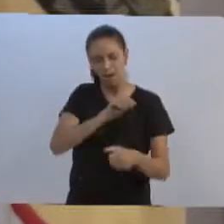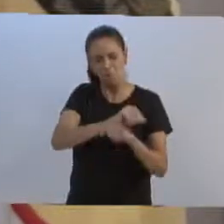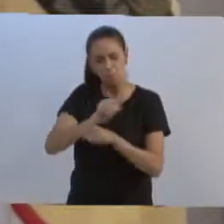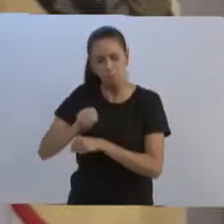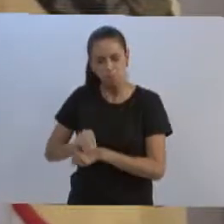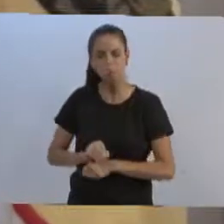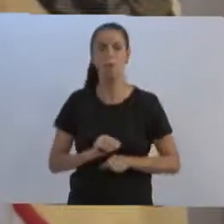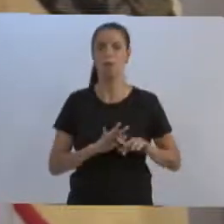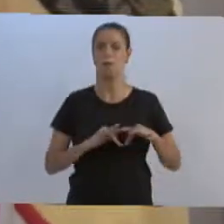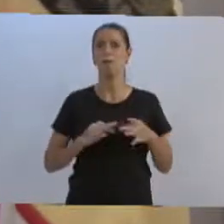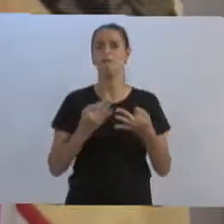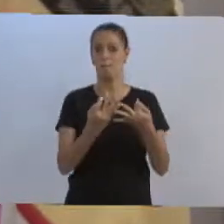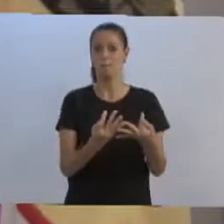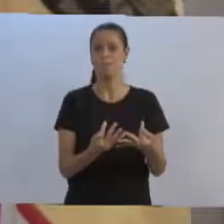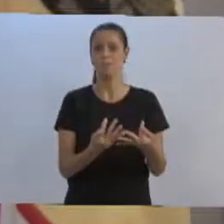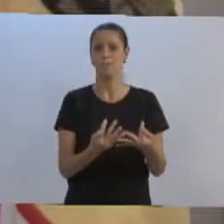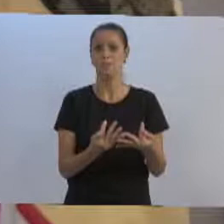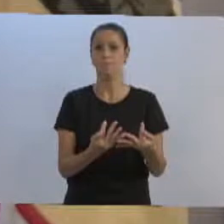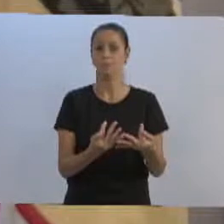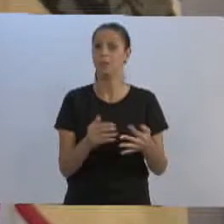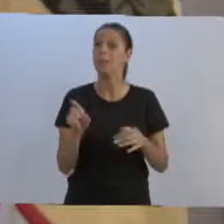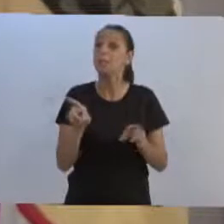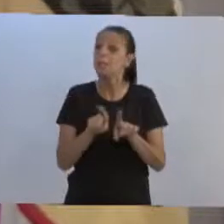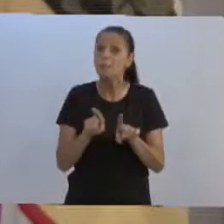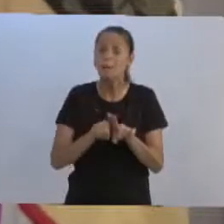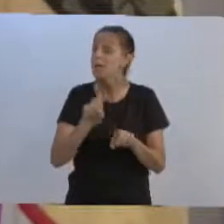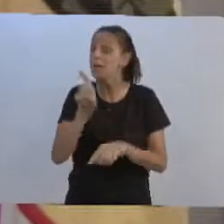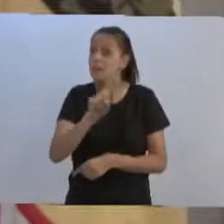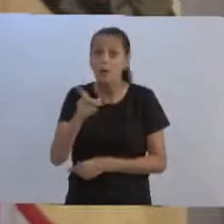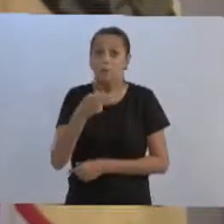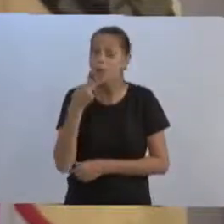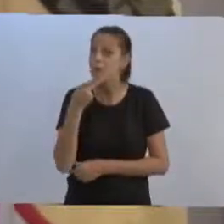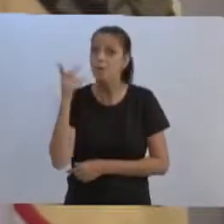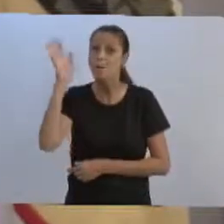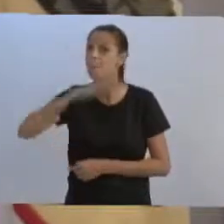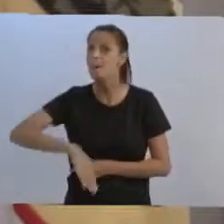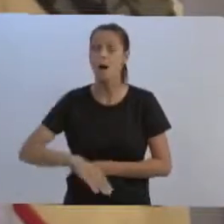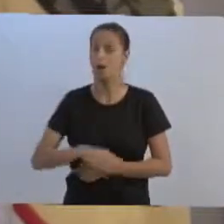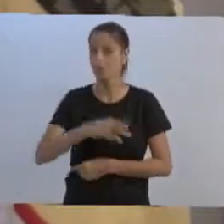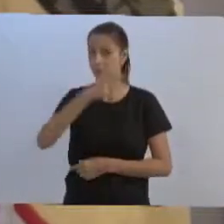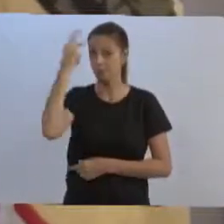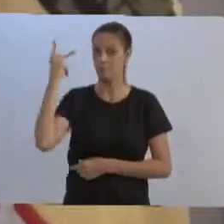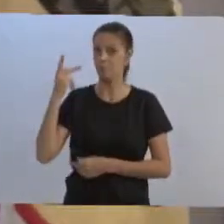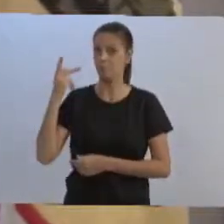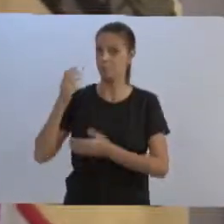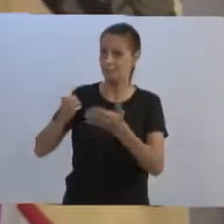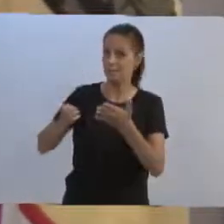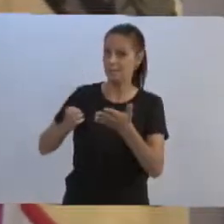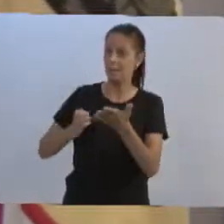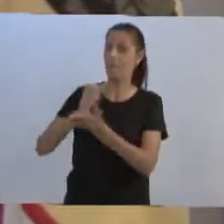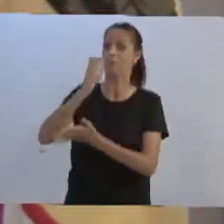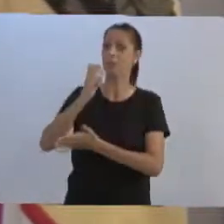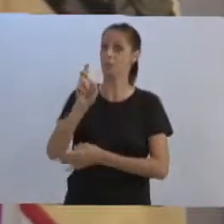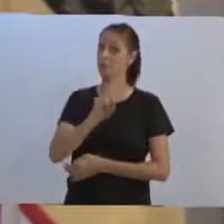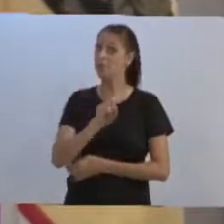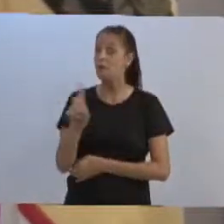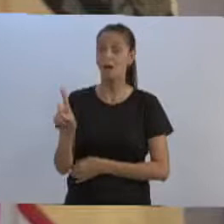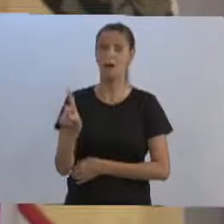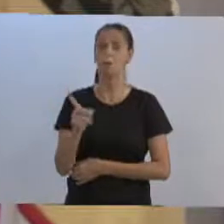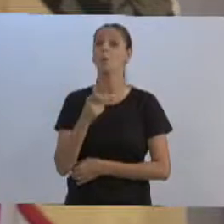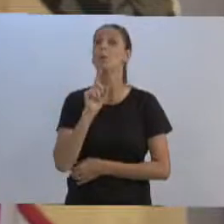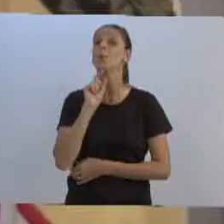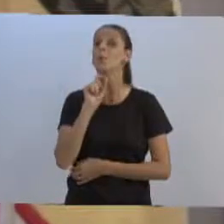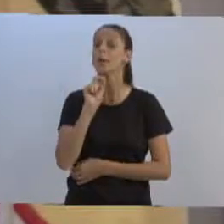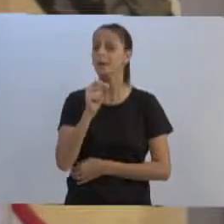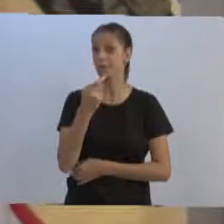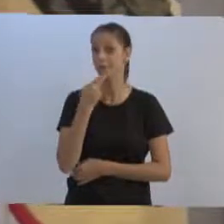referência aos concursados, que também merecem os nossos aplausos. Eu fiz referência exclusiva